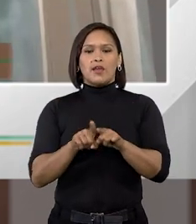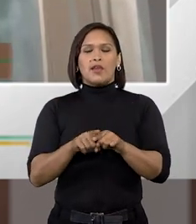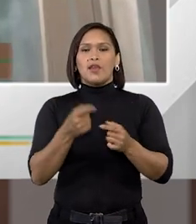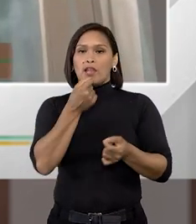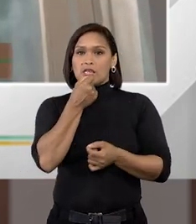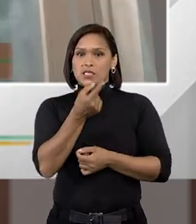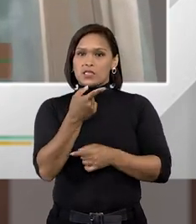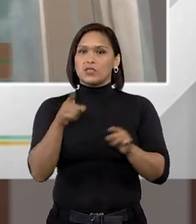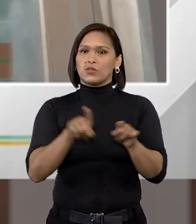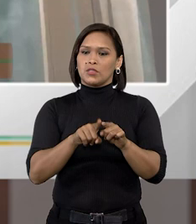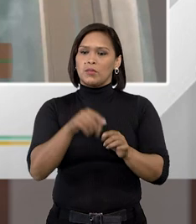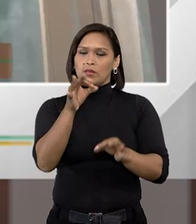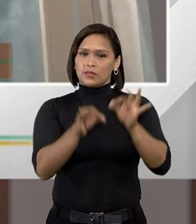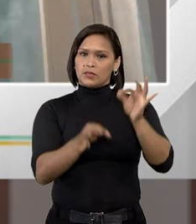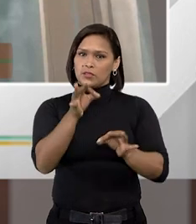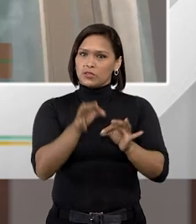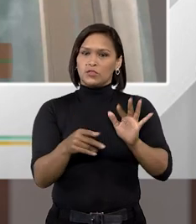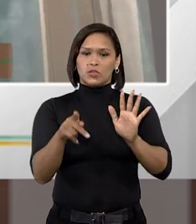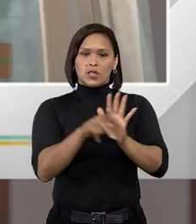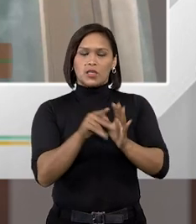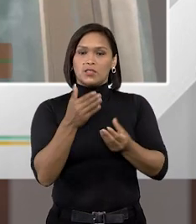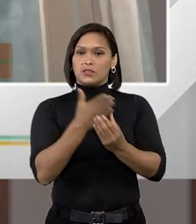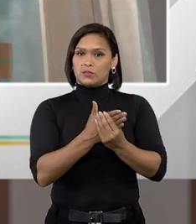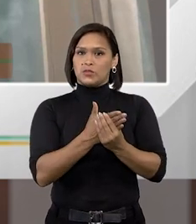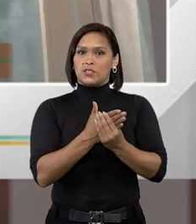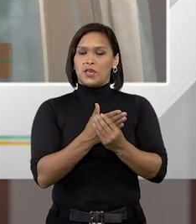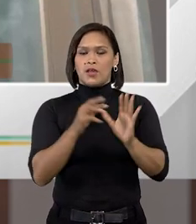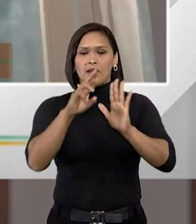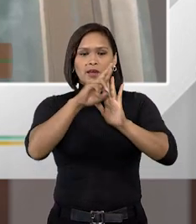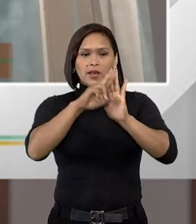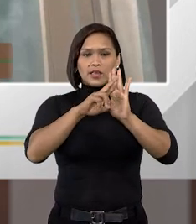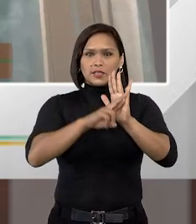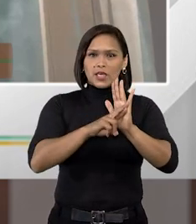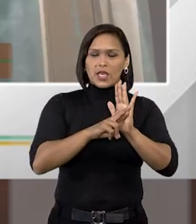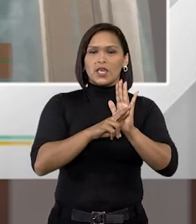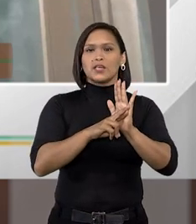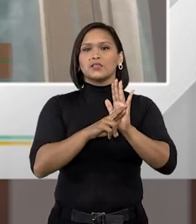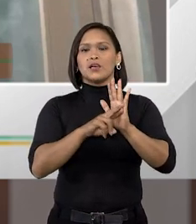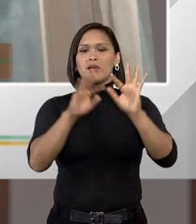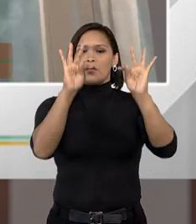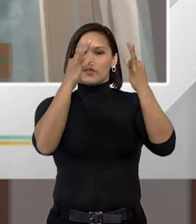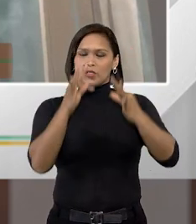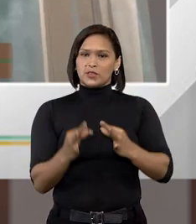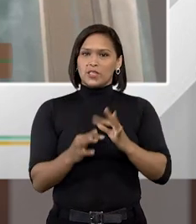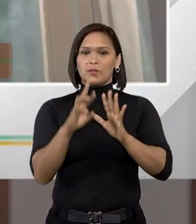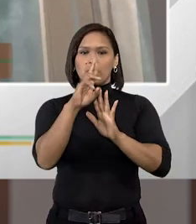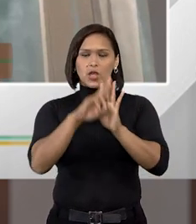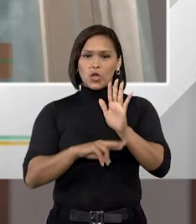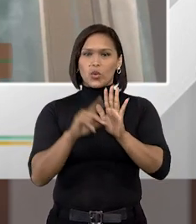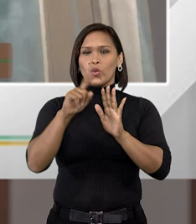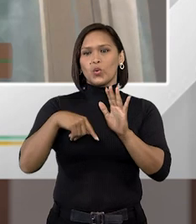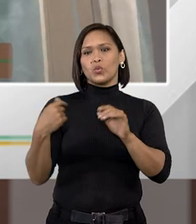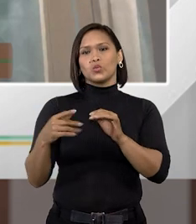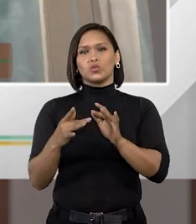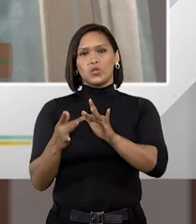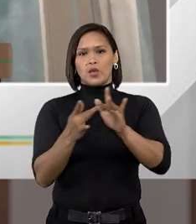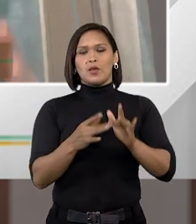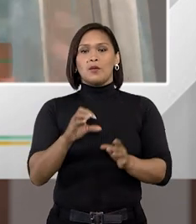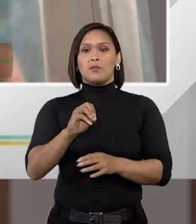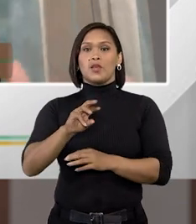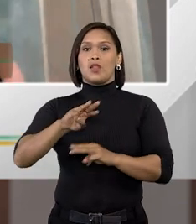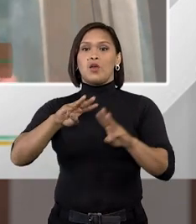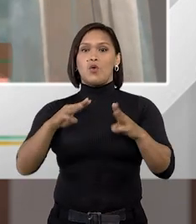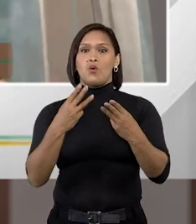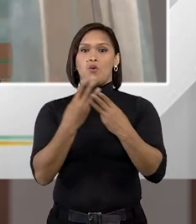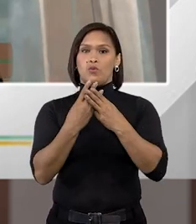citou também nesse julgado nesse procedente as regras mínimas para o tratamento de reclusos promulgadas pelas Nações Unidas que